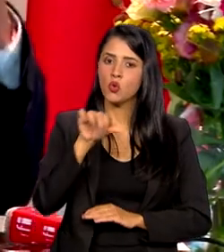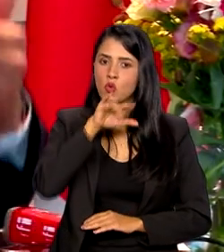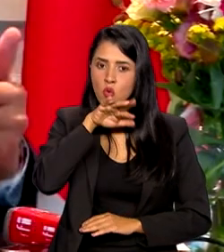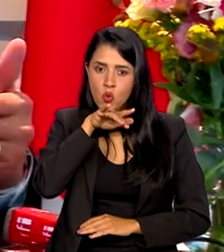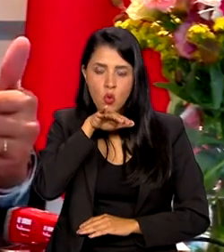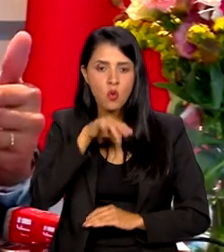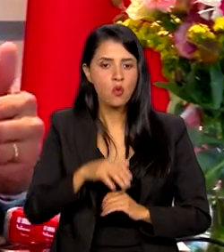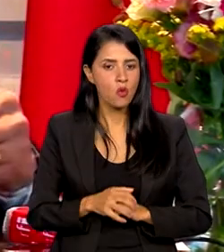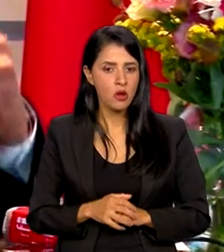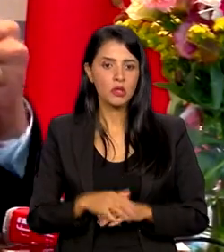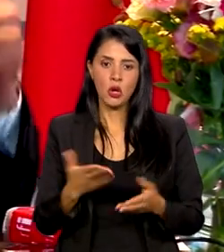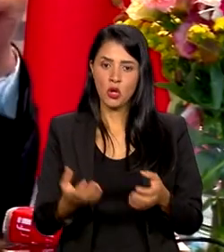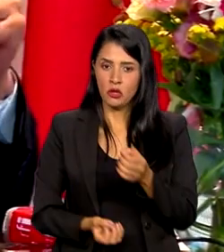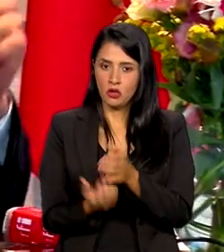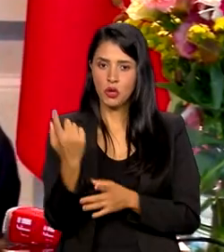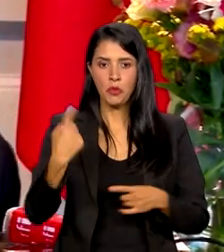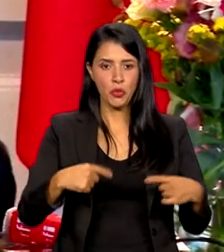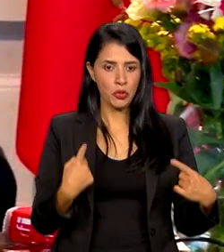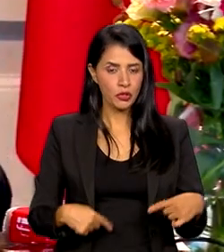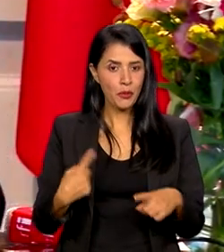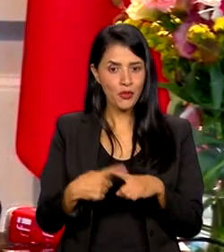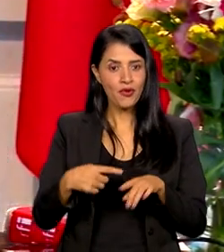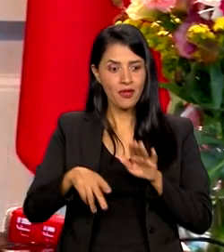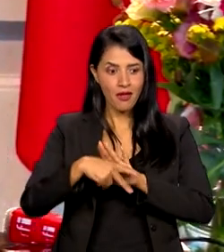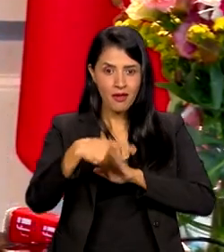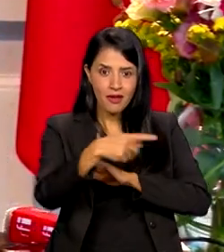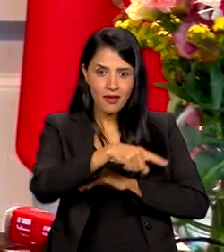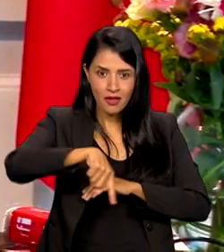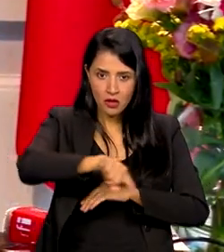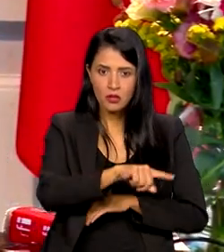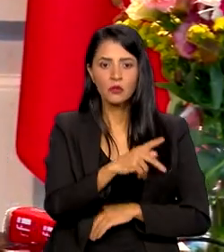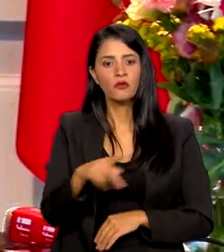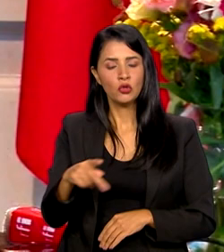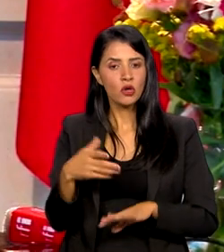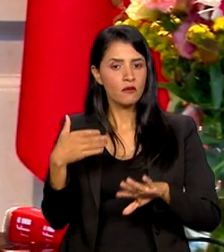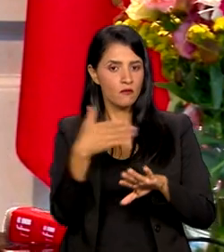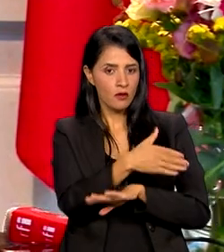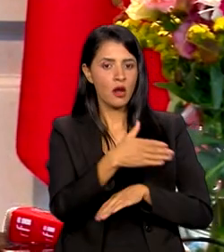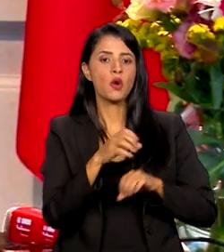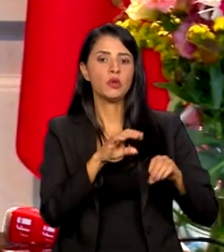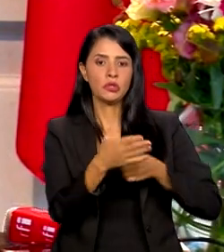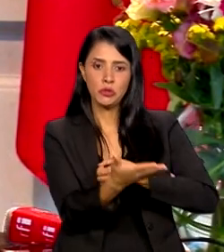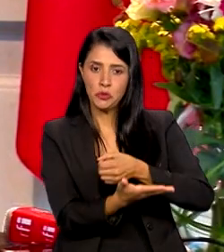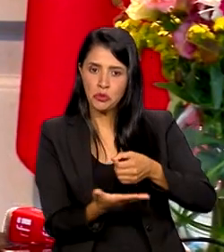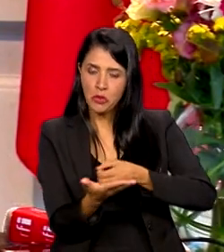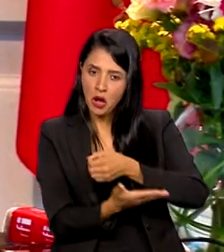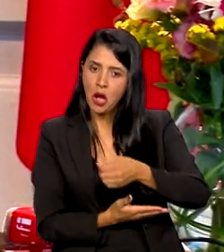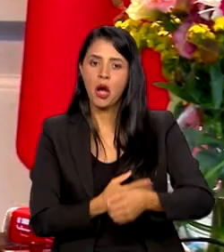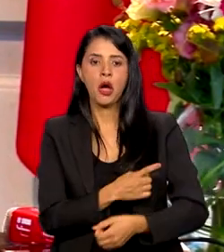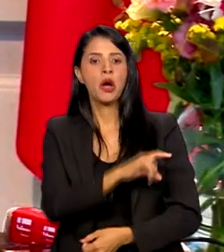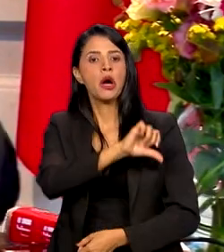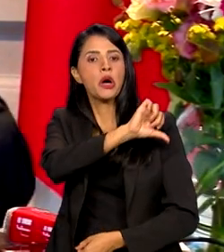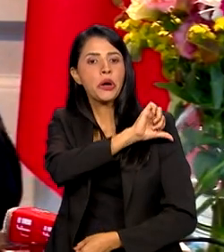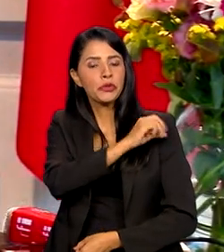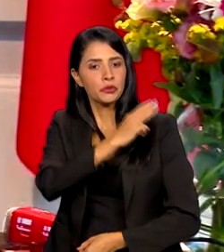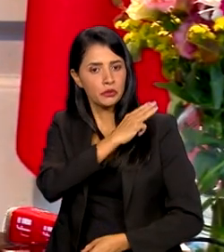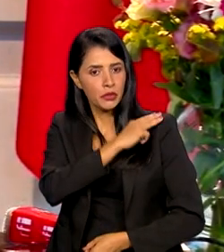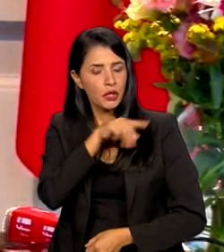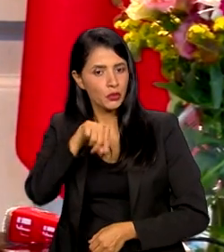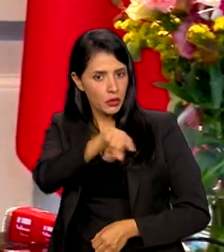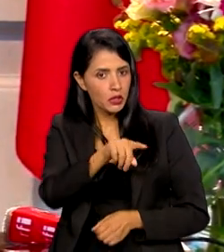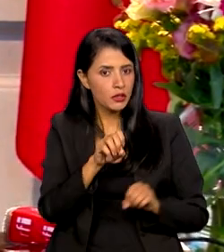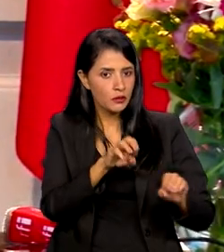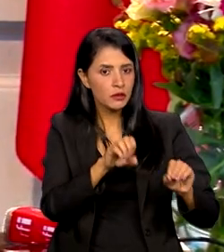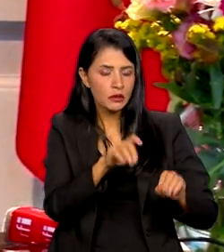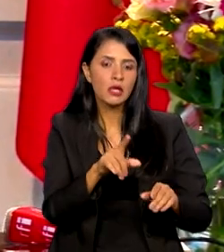construindo uma política agora, porque são esses professores que estão indo lá para o ensino básico, no ensino fundamental e no ensino médio do Brasil. Então, é um conjunto de